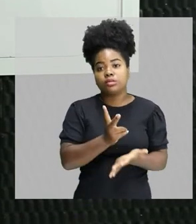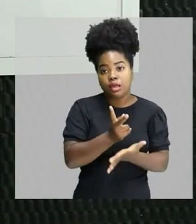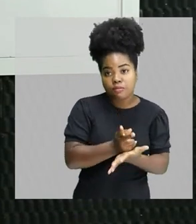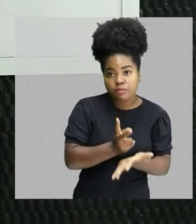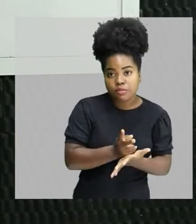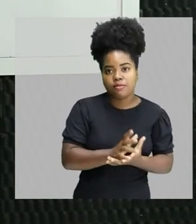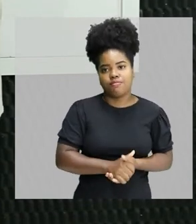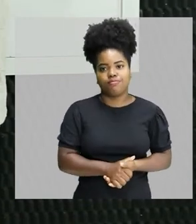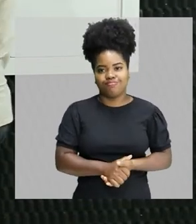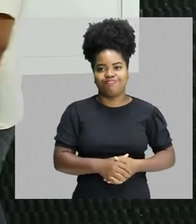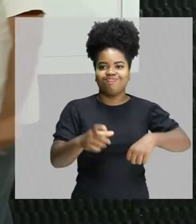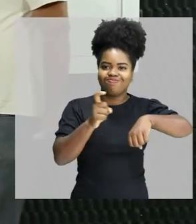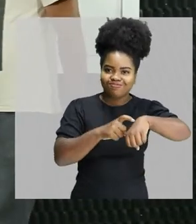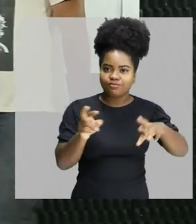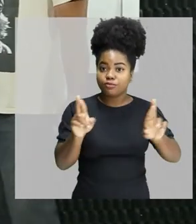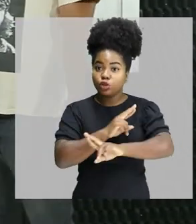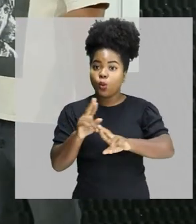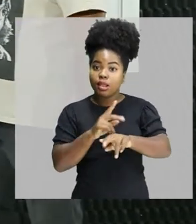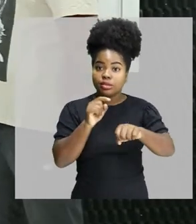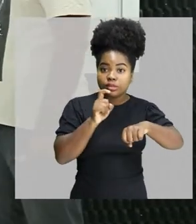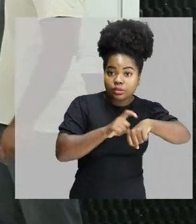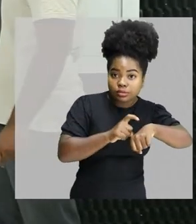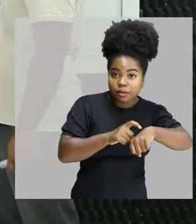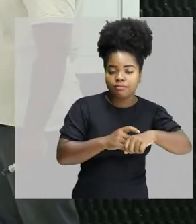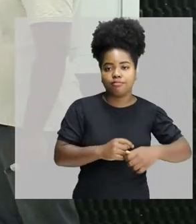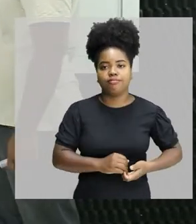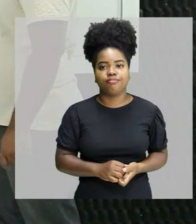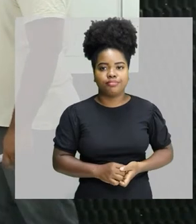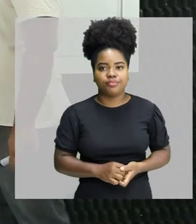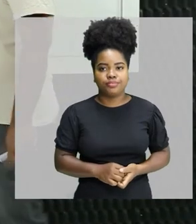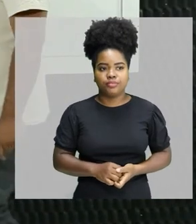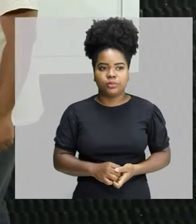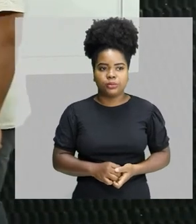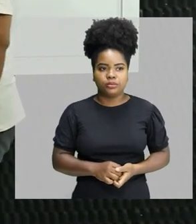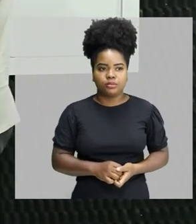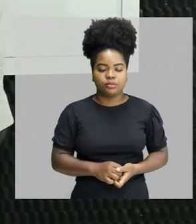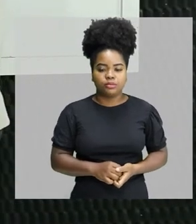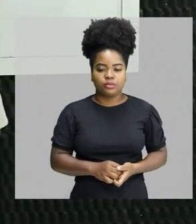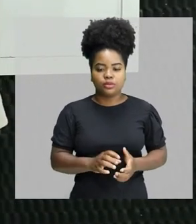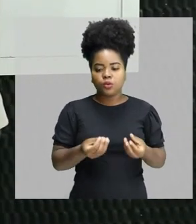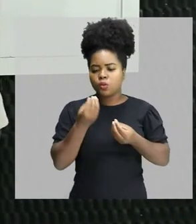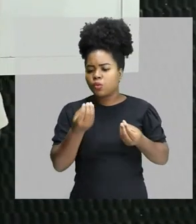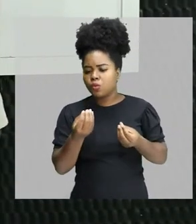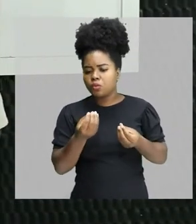por um determinado tempo, um determinado período. A unidade de frequência